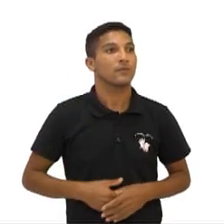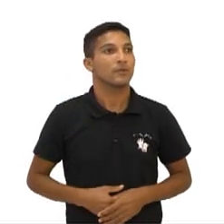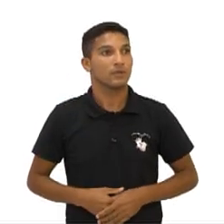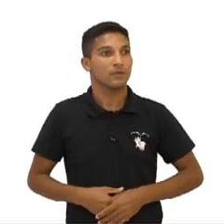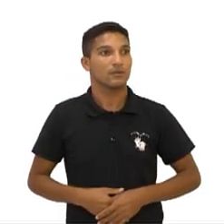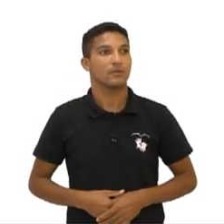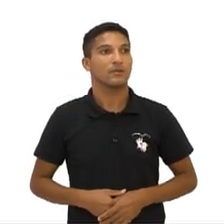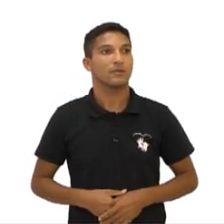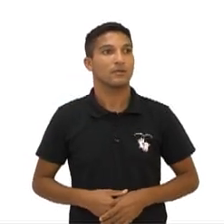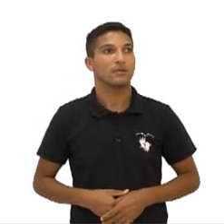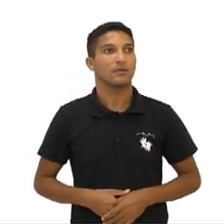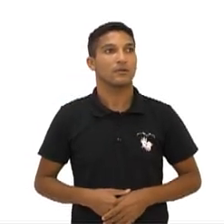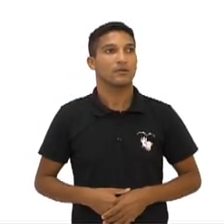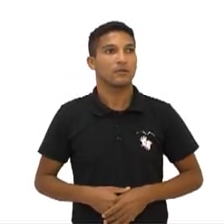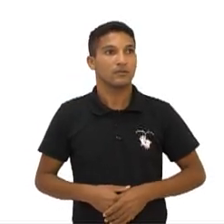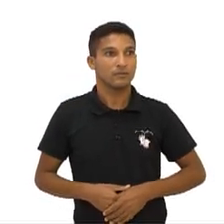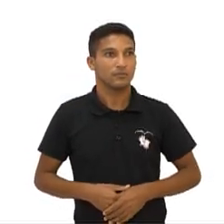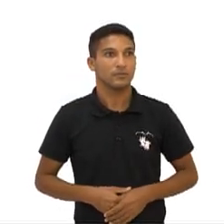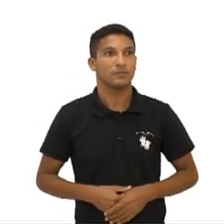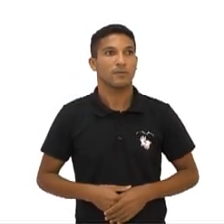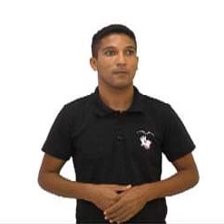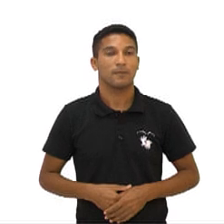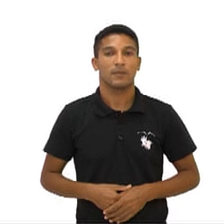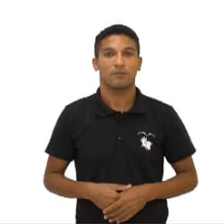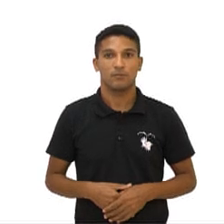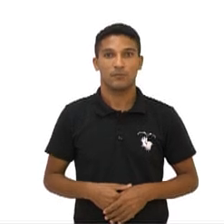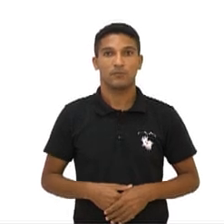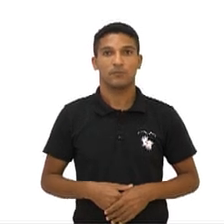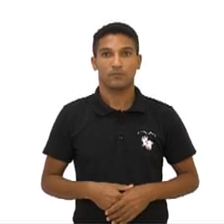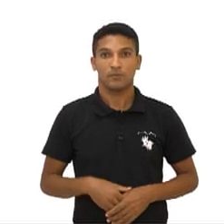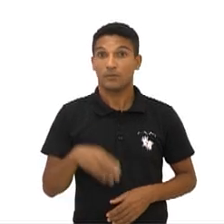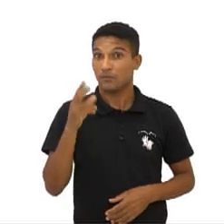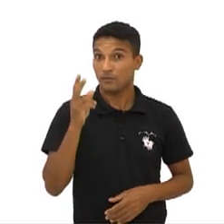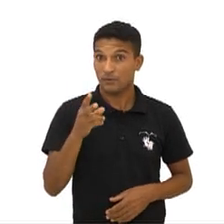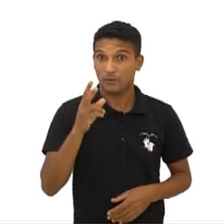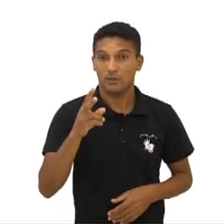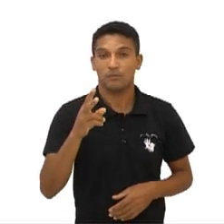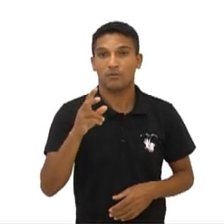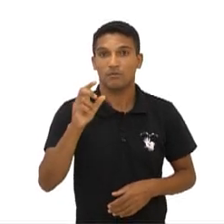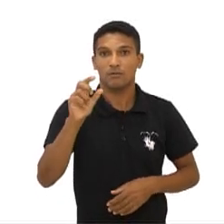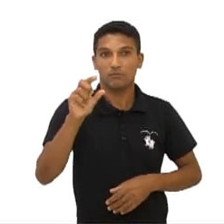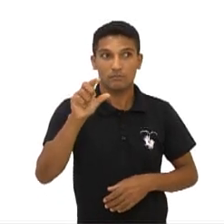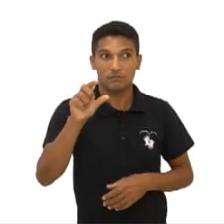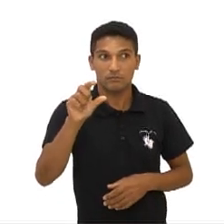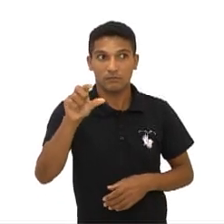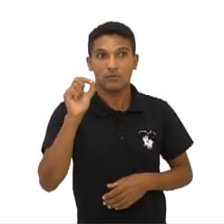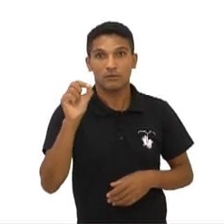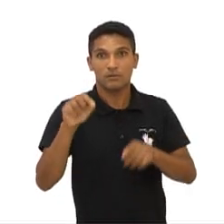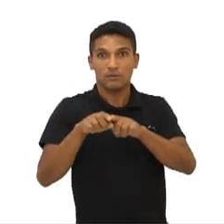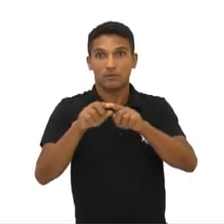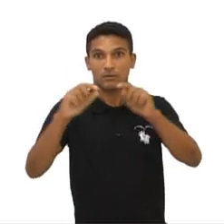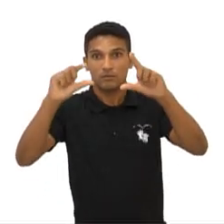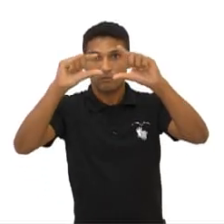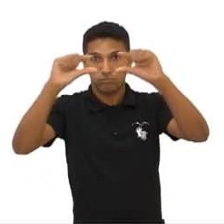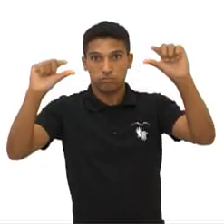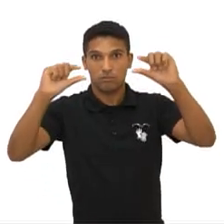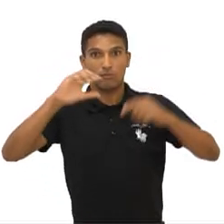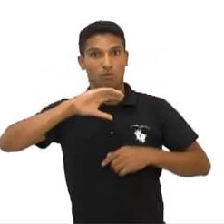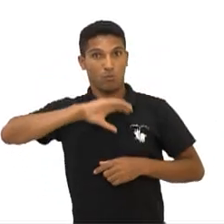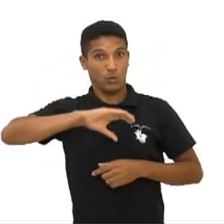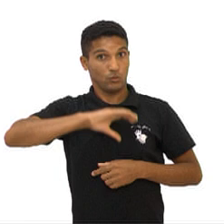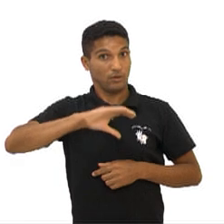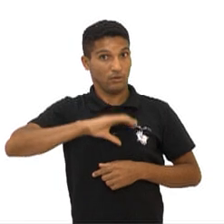Vendo aqui que, como a gente sempre fala, é sempre alternativas e enunciado em português.